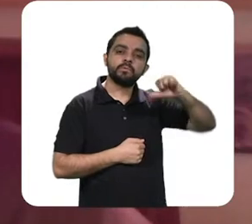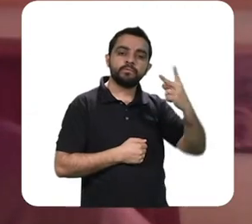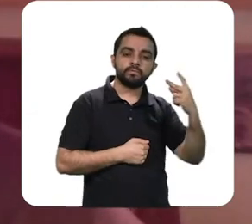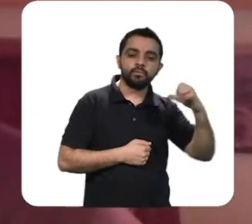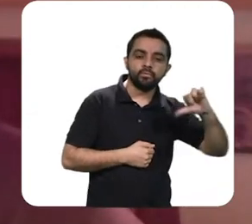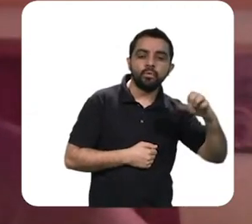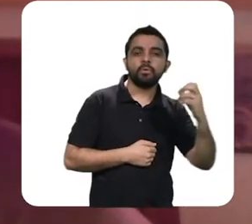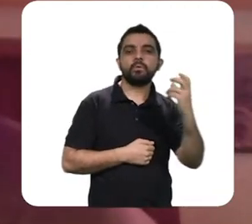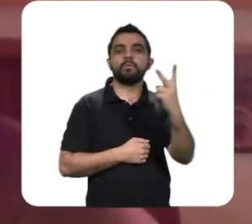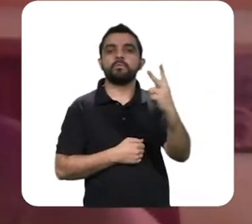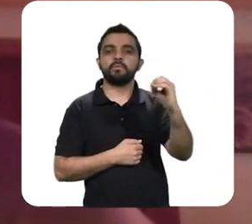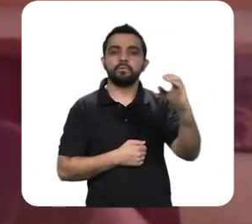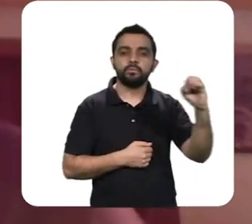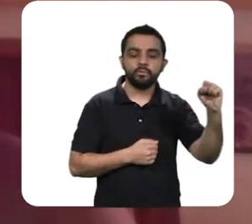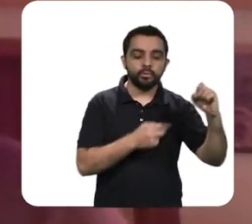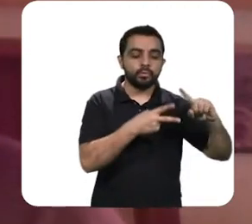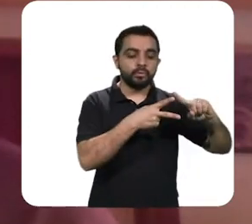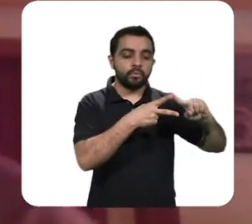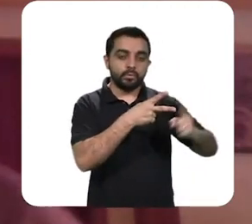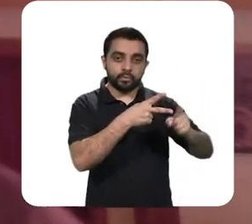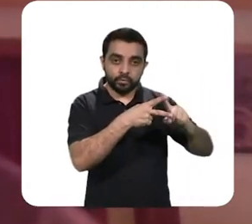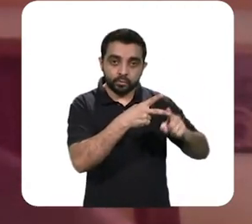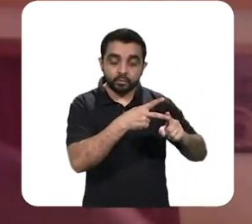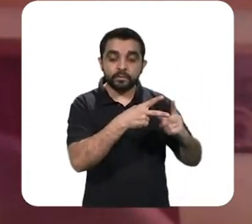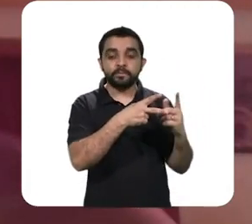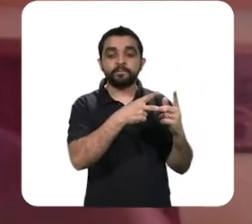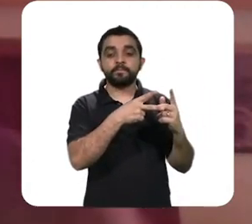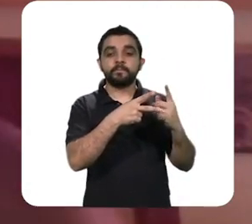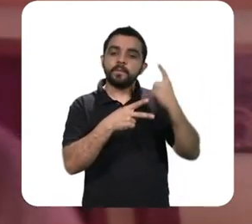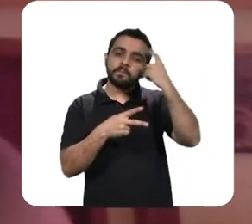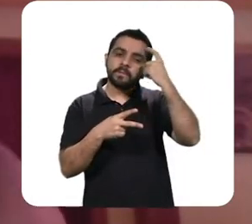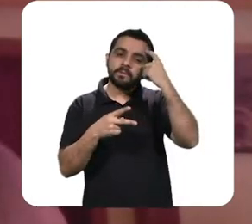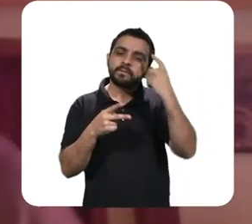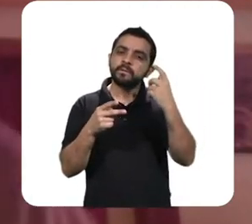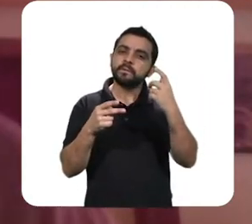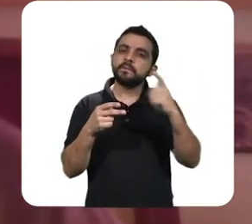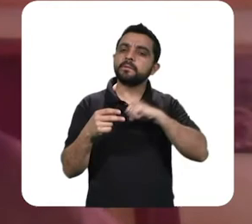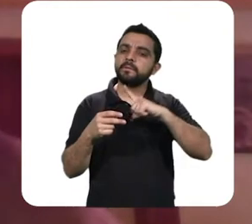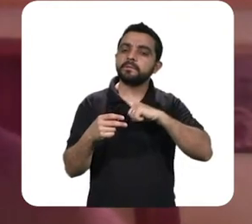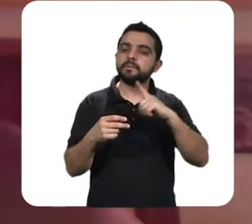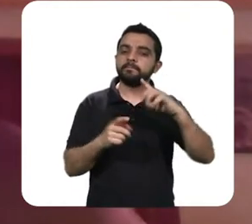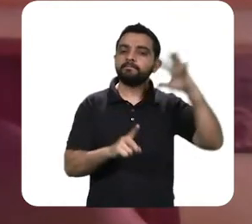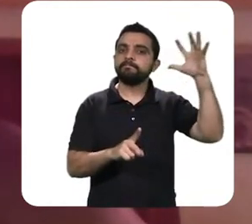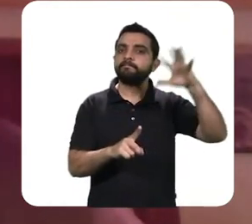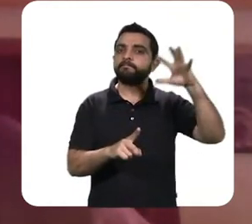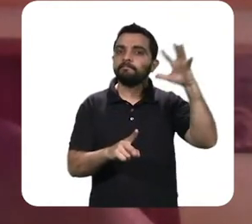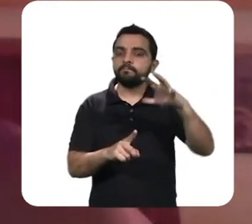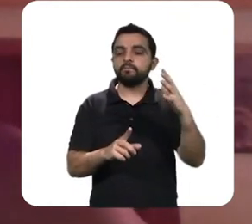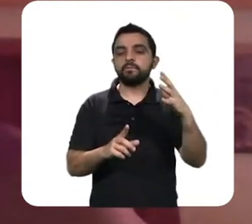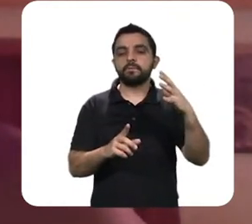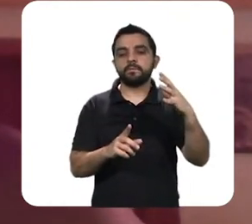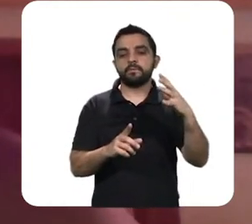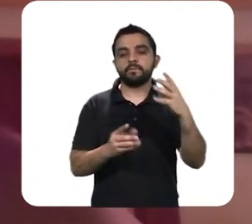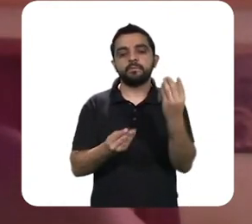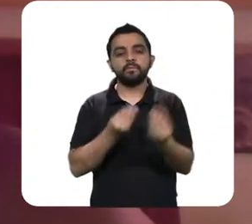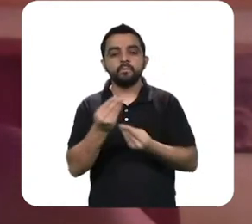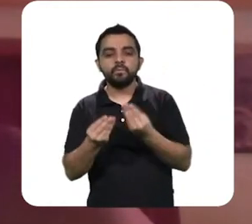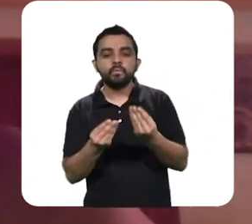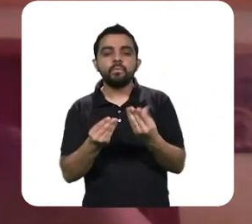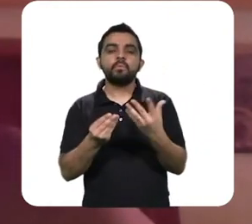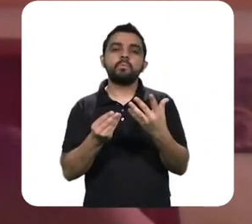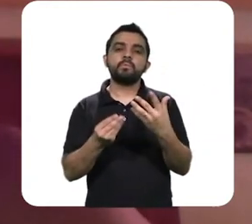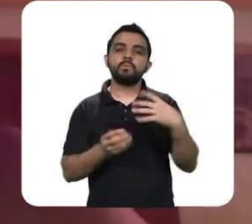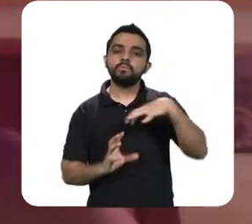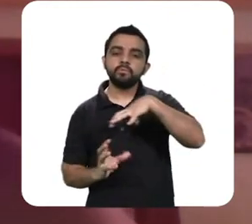grande envergadura, de grande importância. é justamente o tensionamento que as duas crises provocam no